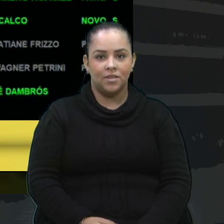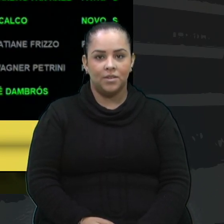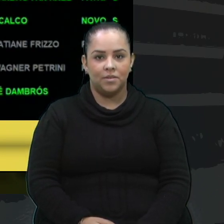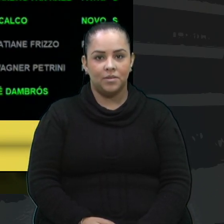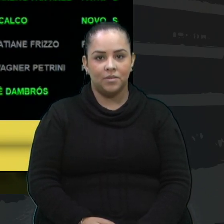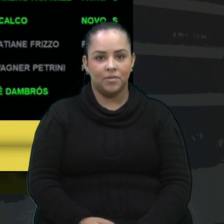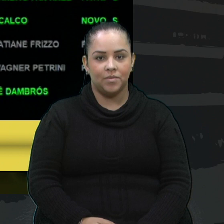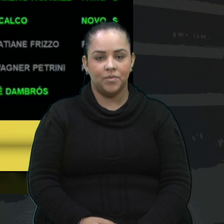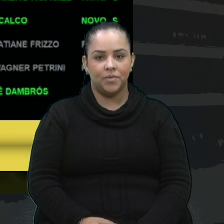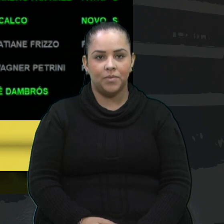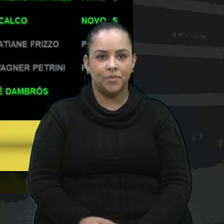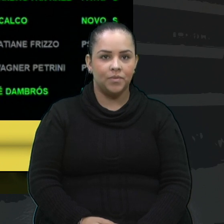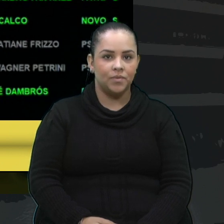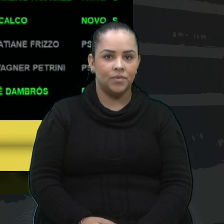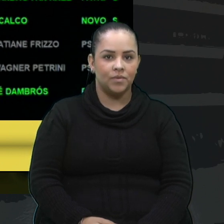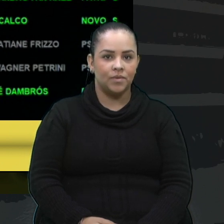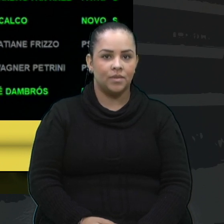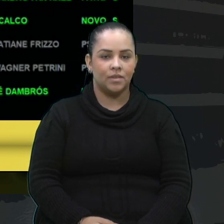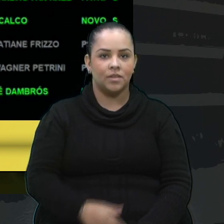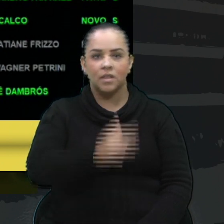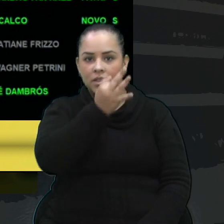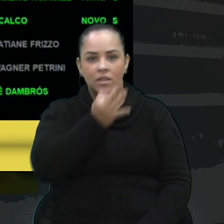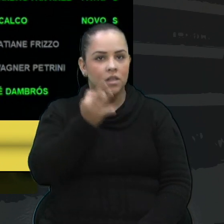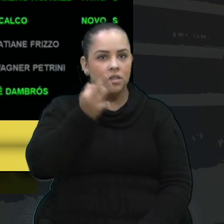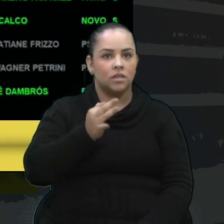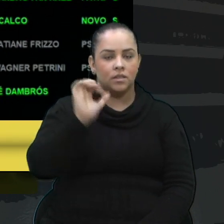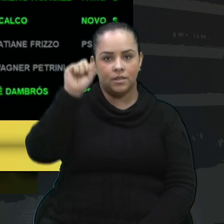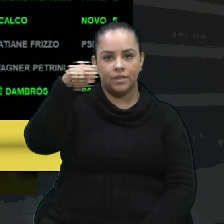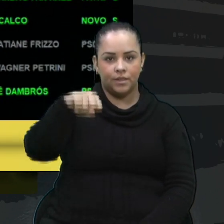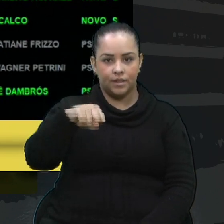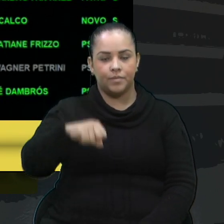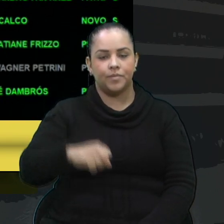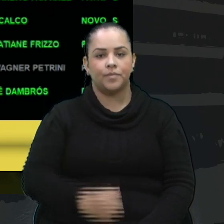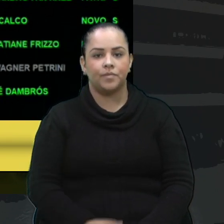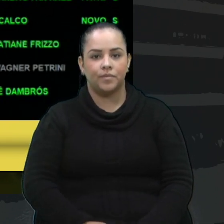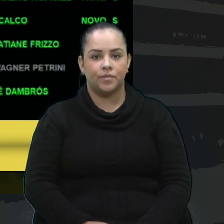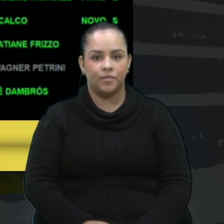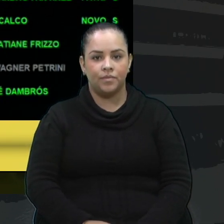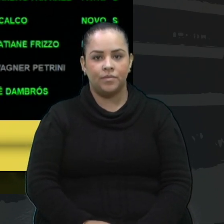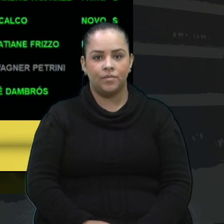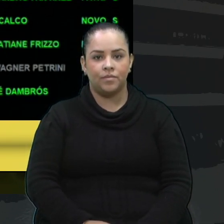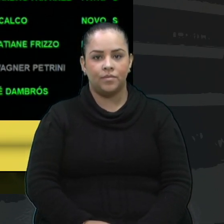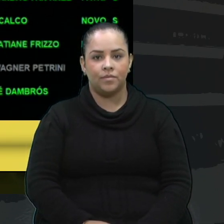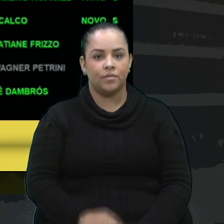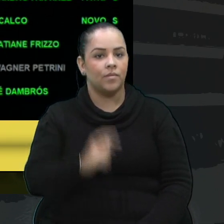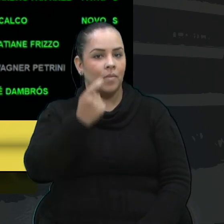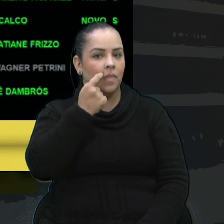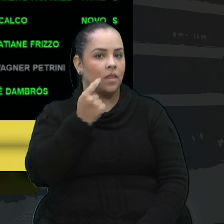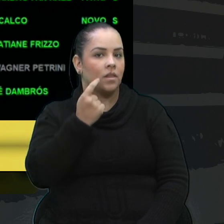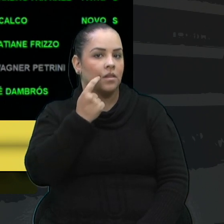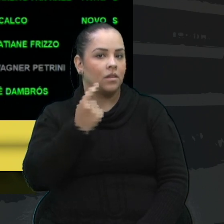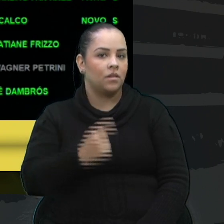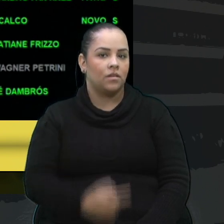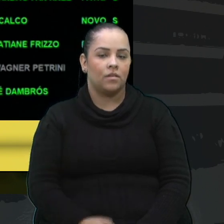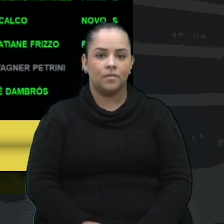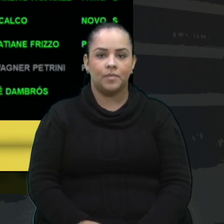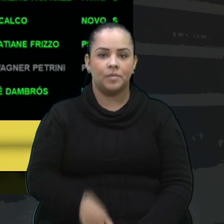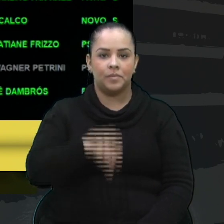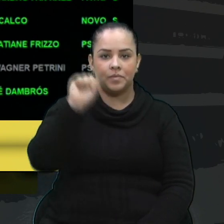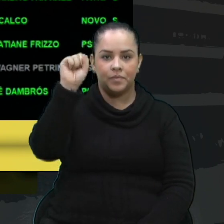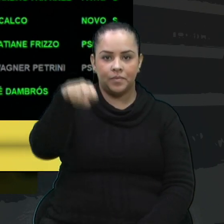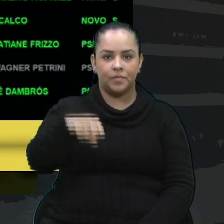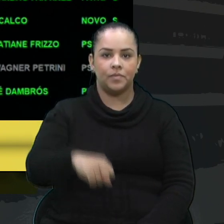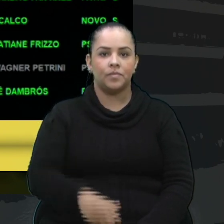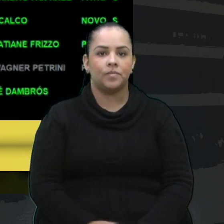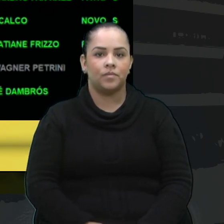Frizzo. Voto sim. Vereador Petrini. Sim, presidente. Voto